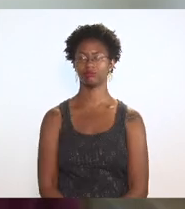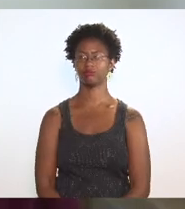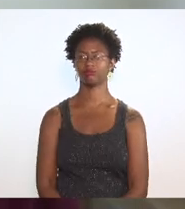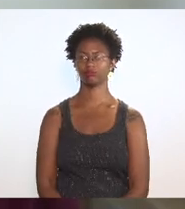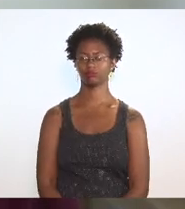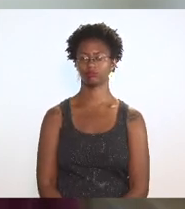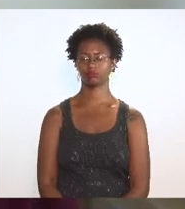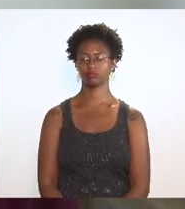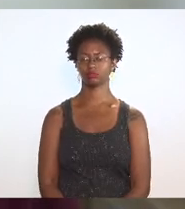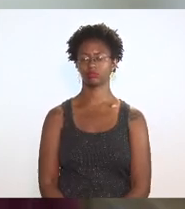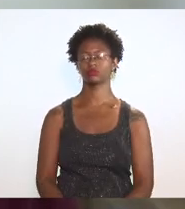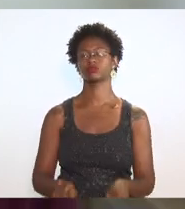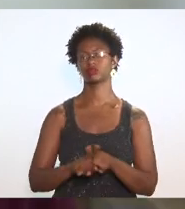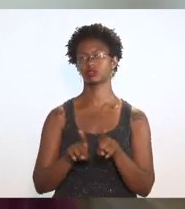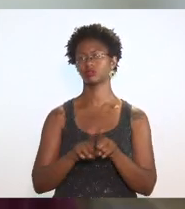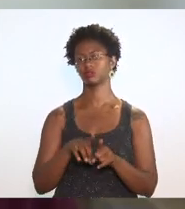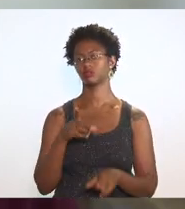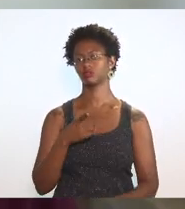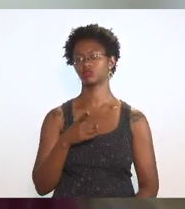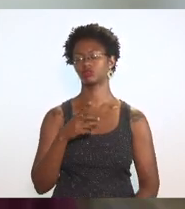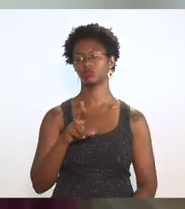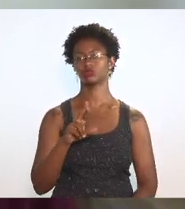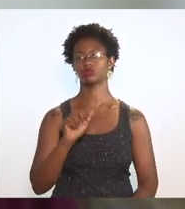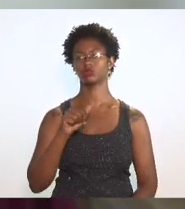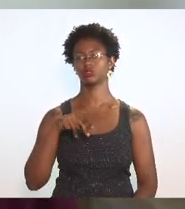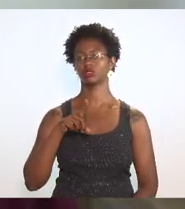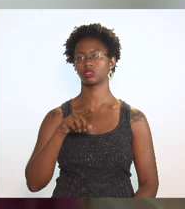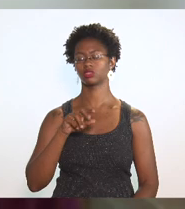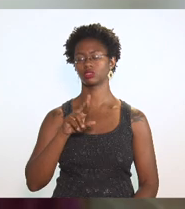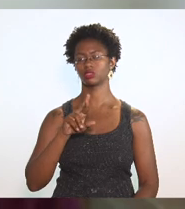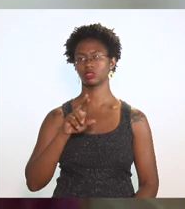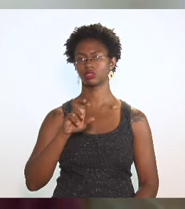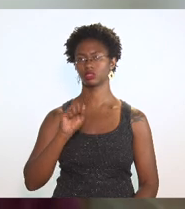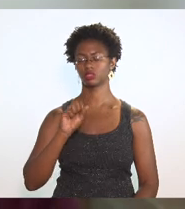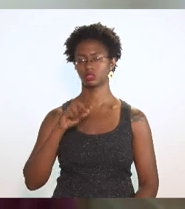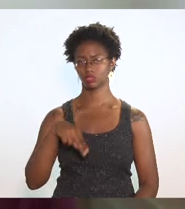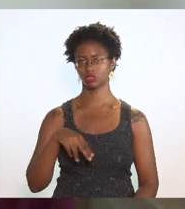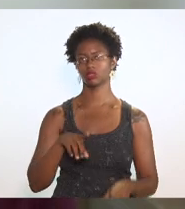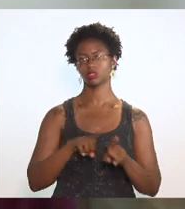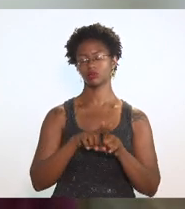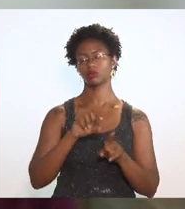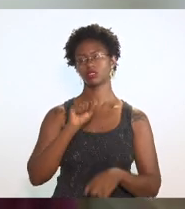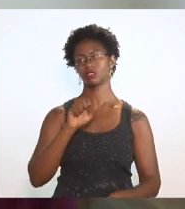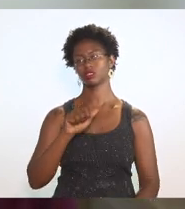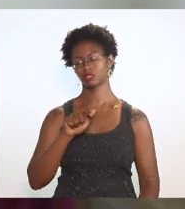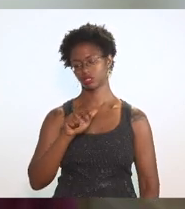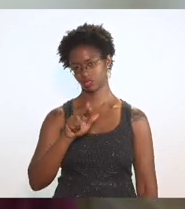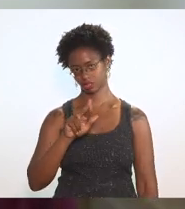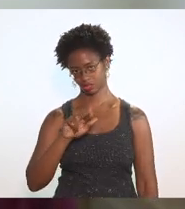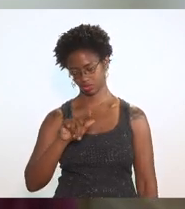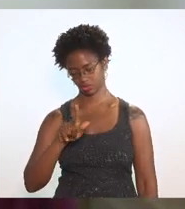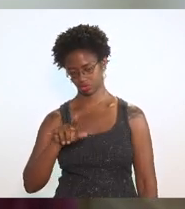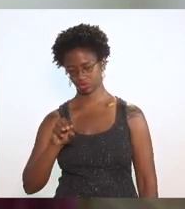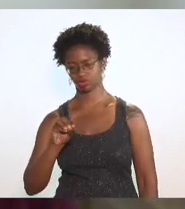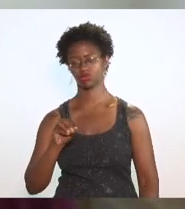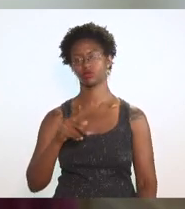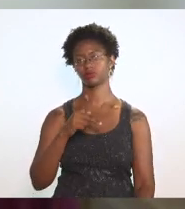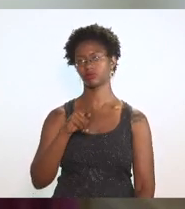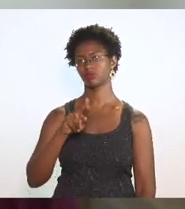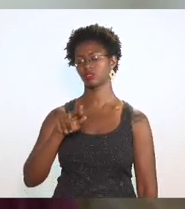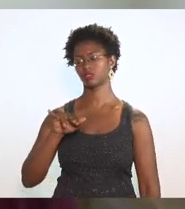e o doutor Anderson ao doutor Sérgio Martins e a doutora Priscila